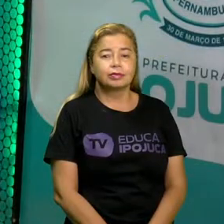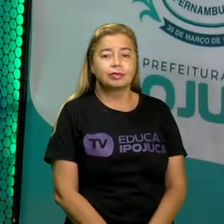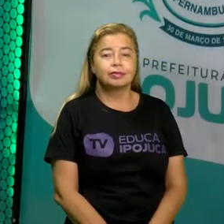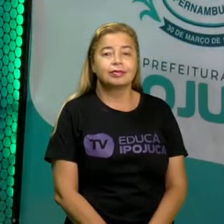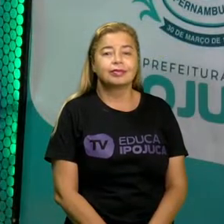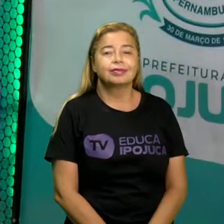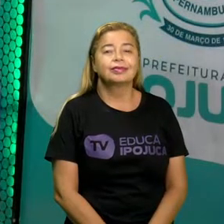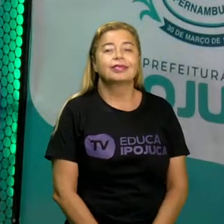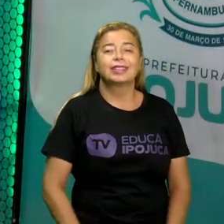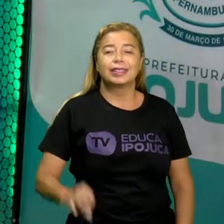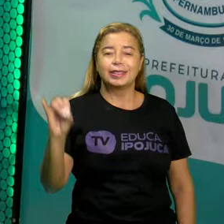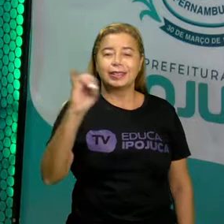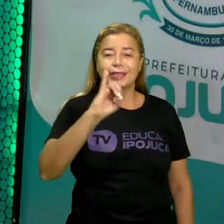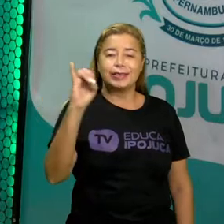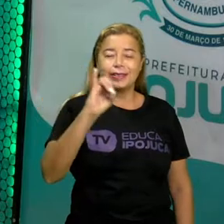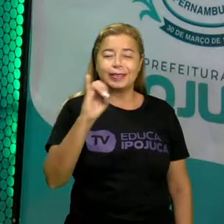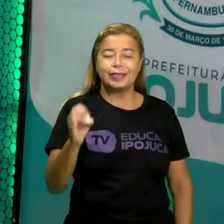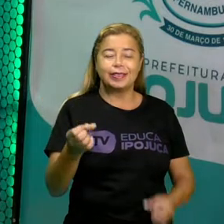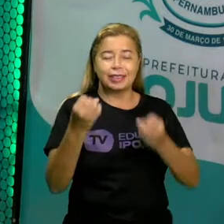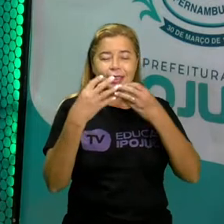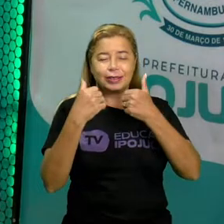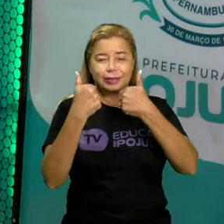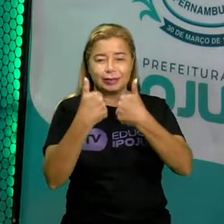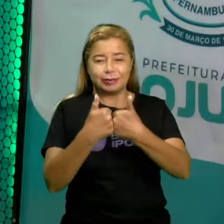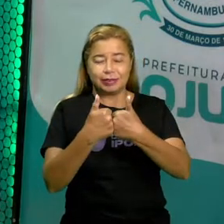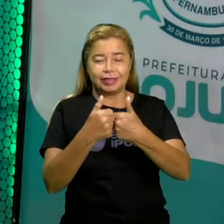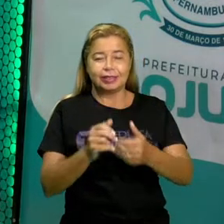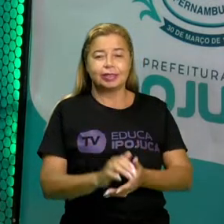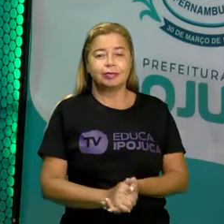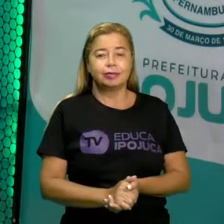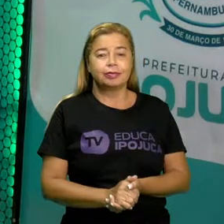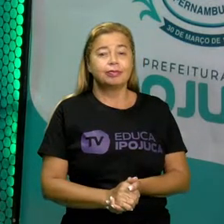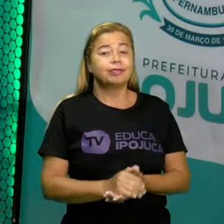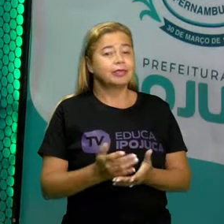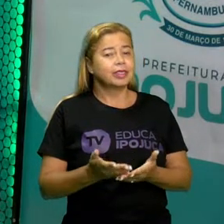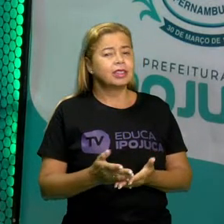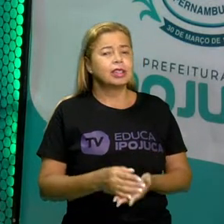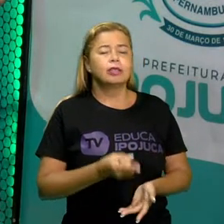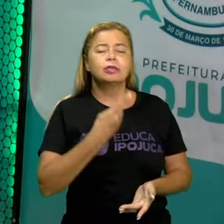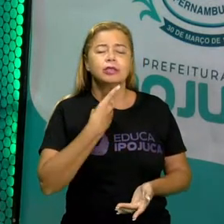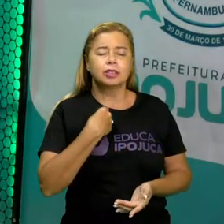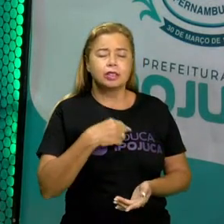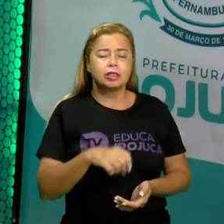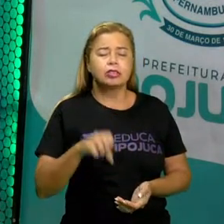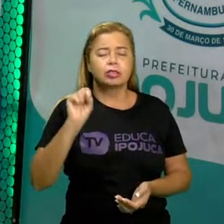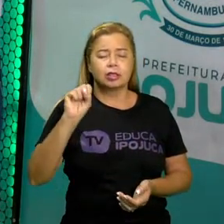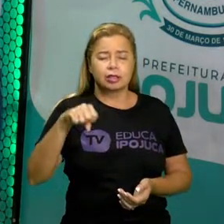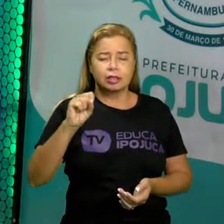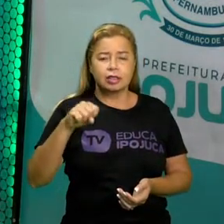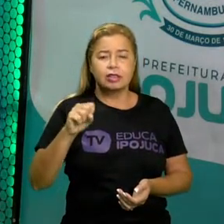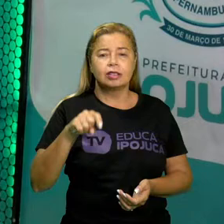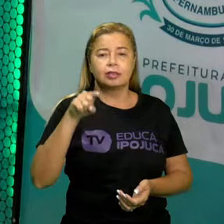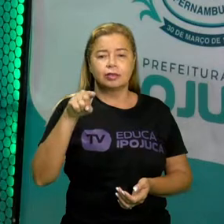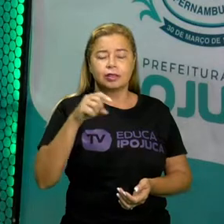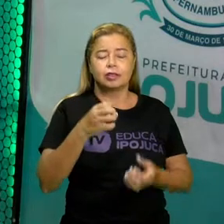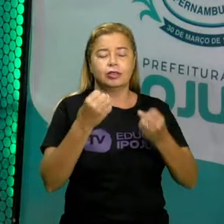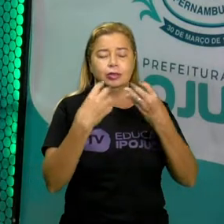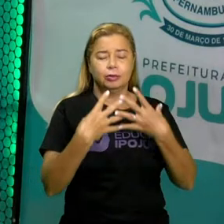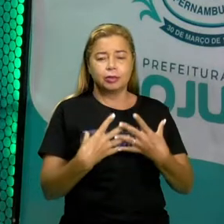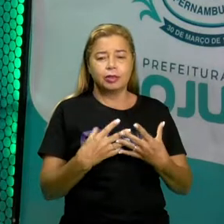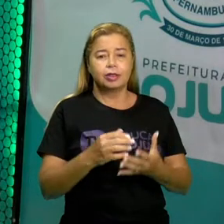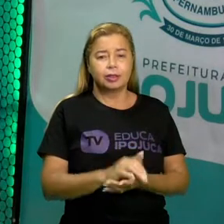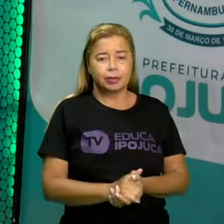Olá, tudo bem com vocês? Eu espero que sim. Estamos de volta